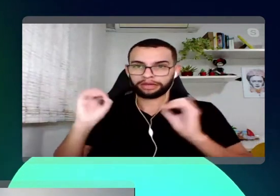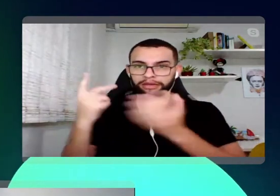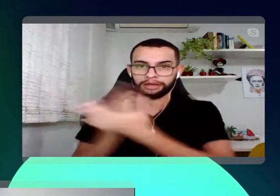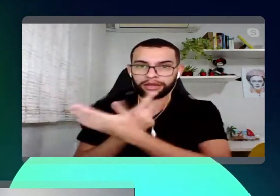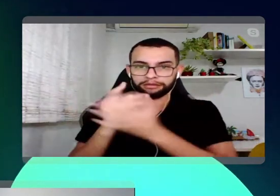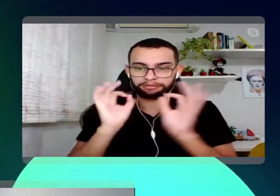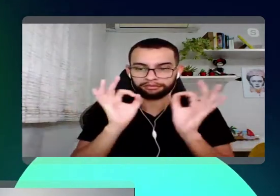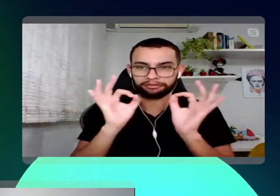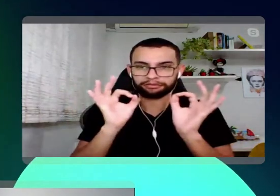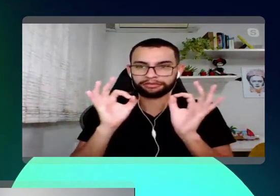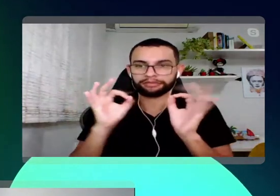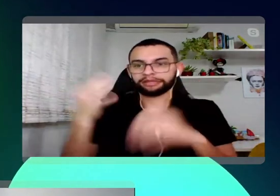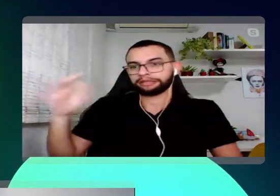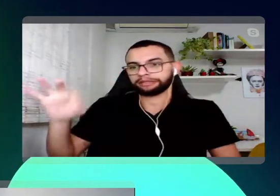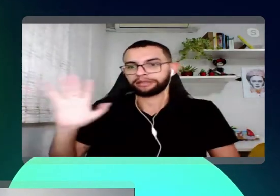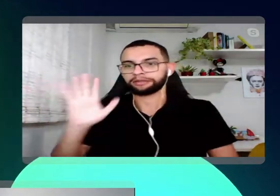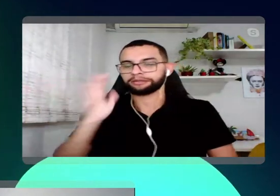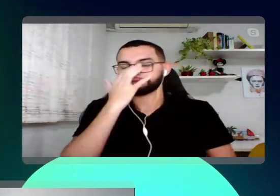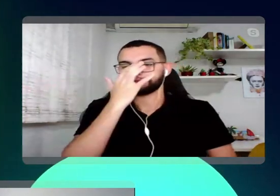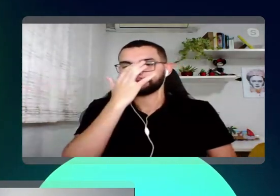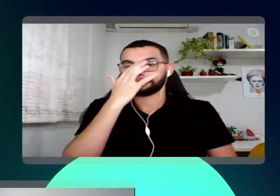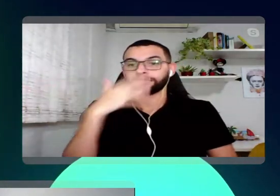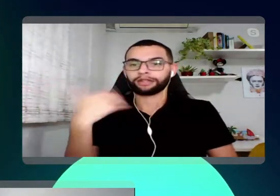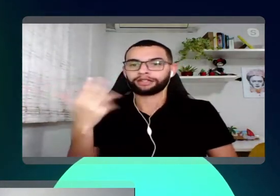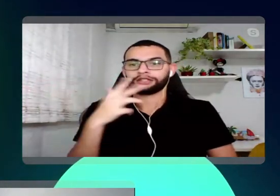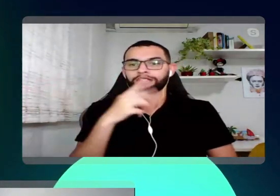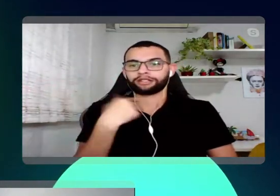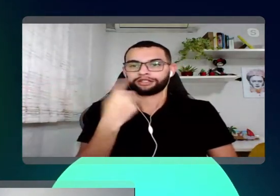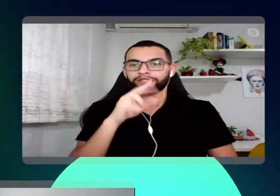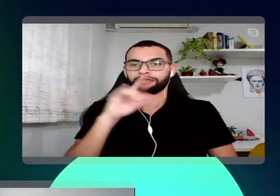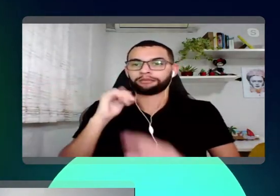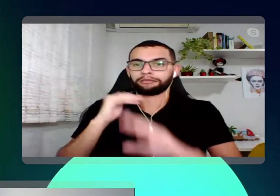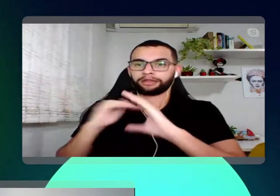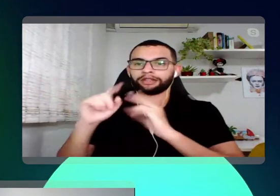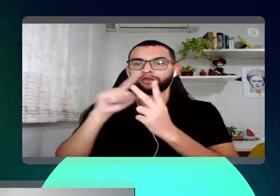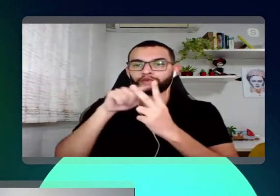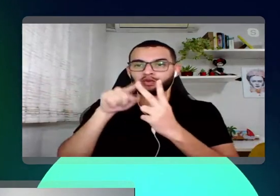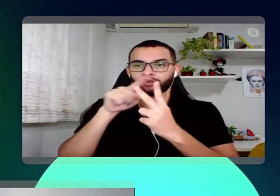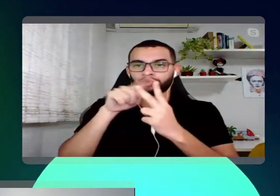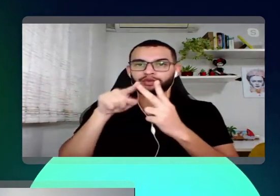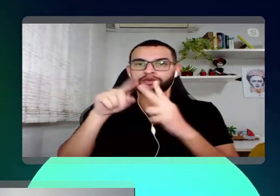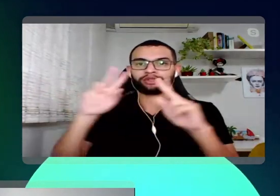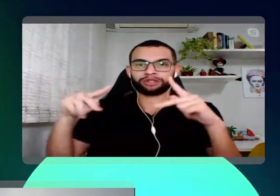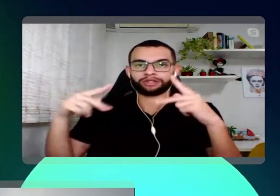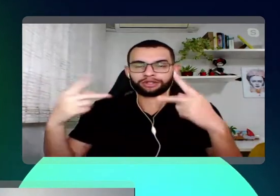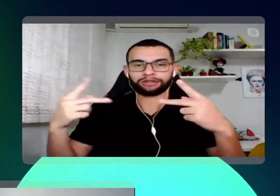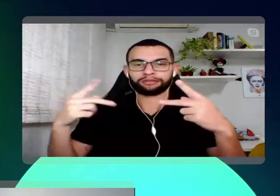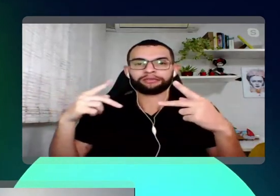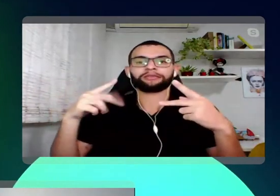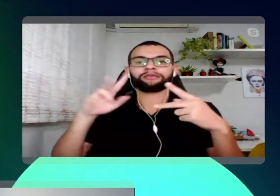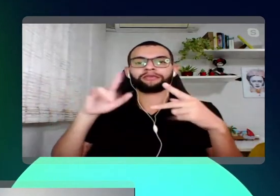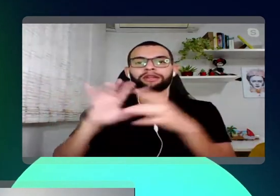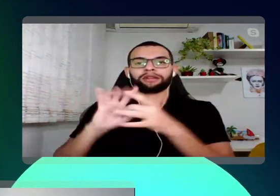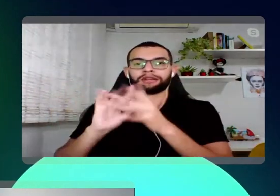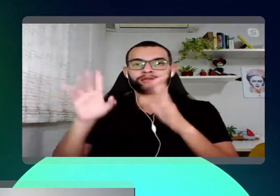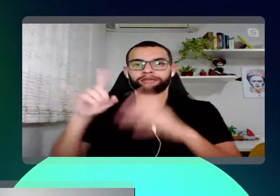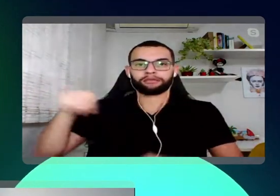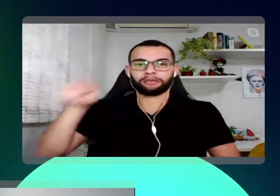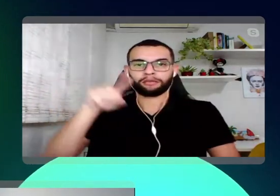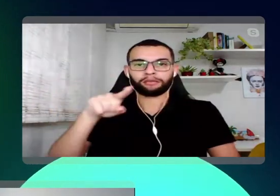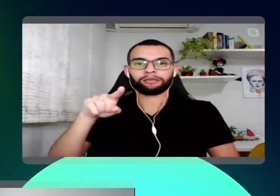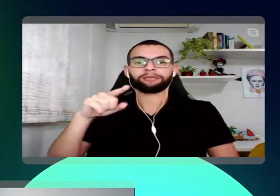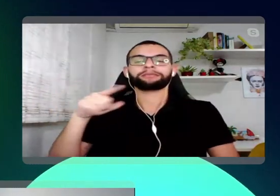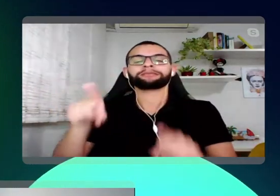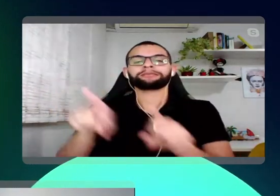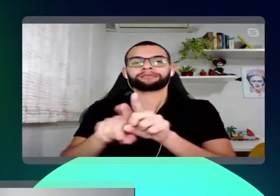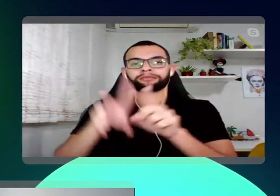errado, né? Esse é o correto. Então, a gente vai enviar esses dois links. Esses links vão ficar disponíveis para vocês. A gente provavelmente vai mandar